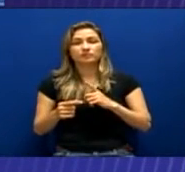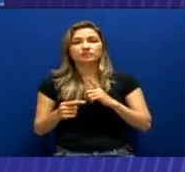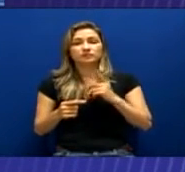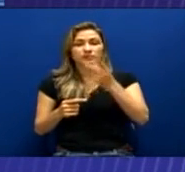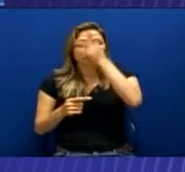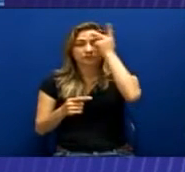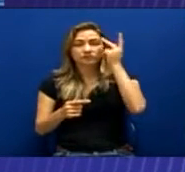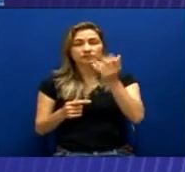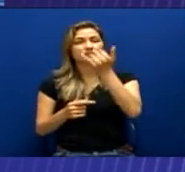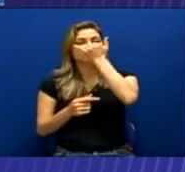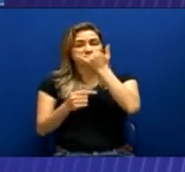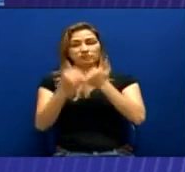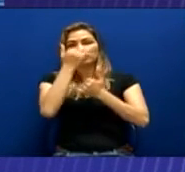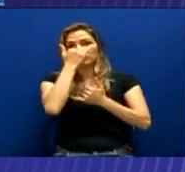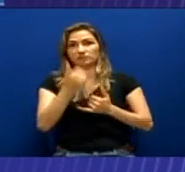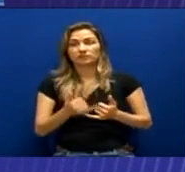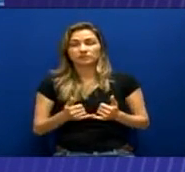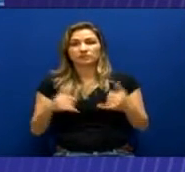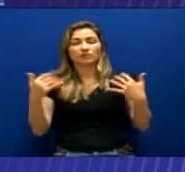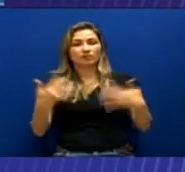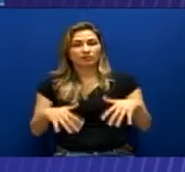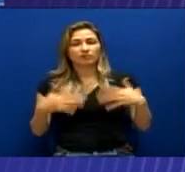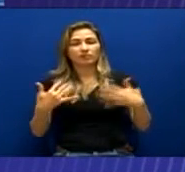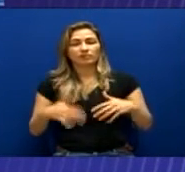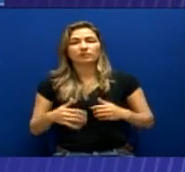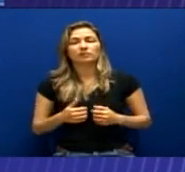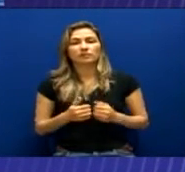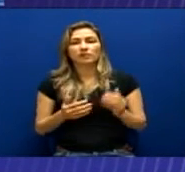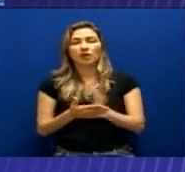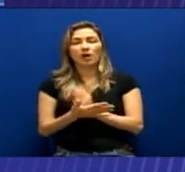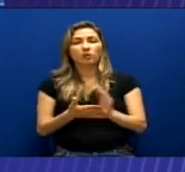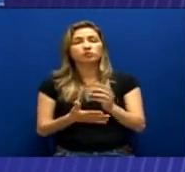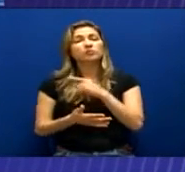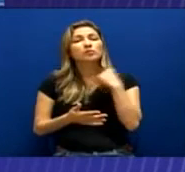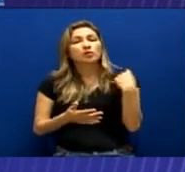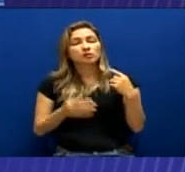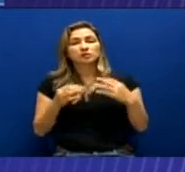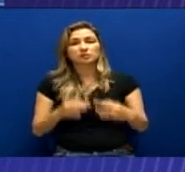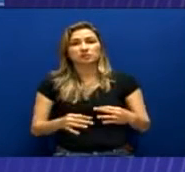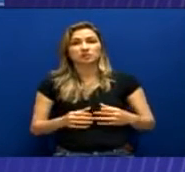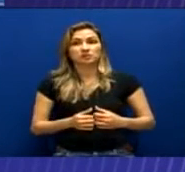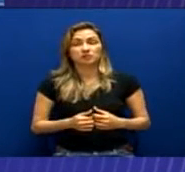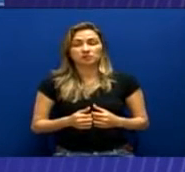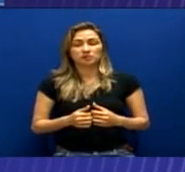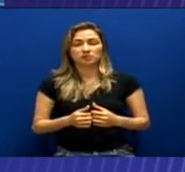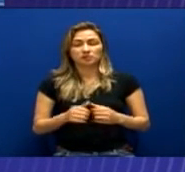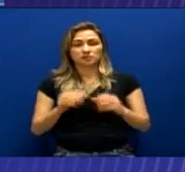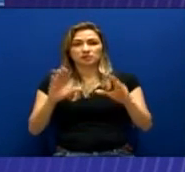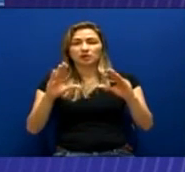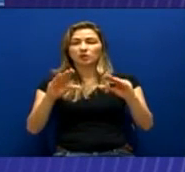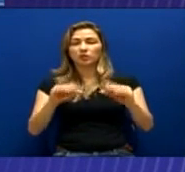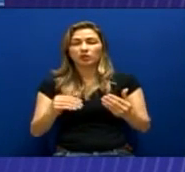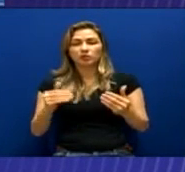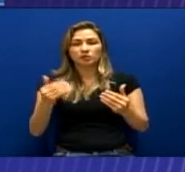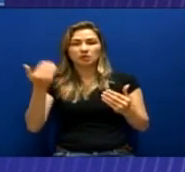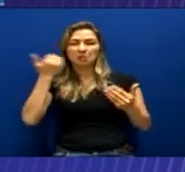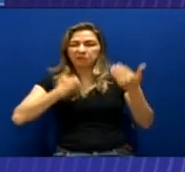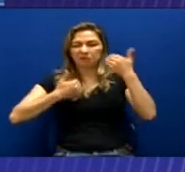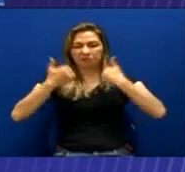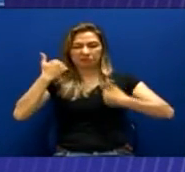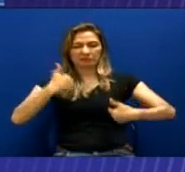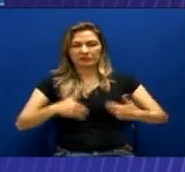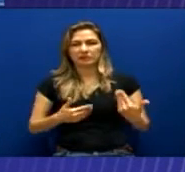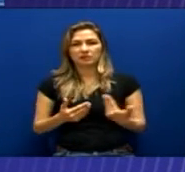sim. É uma coisa medonha. Tem pessoas sendo mortas, tem pessoas sendo flageladas de noite e sem nenhuma